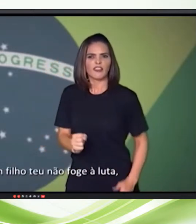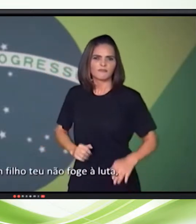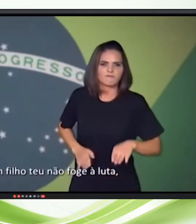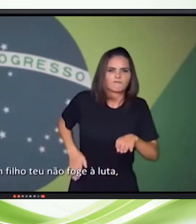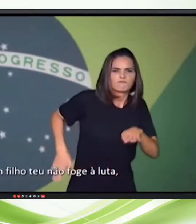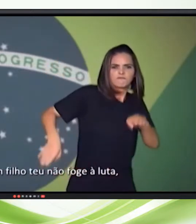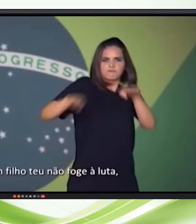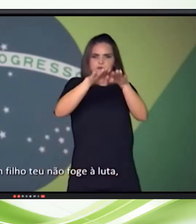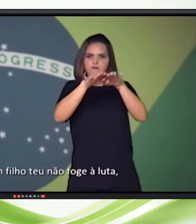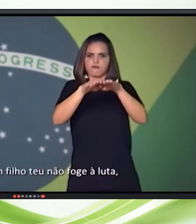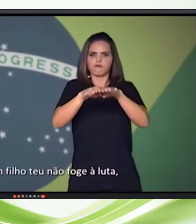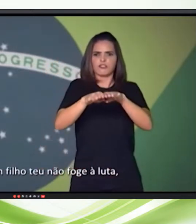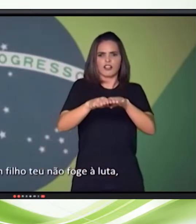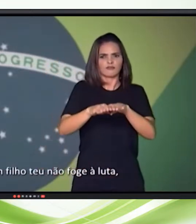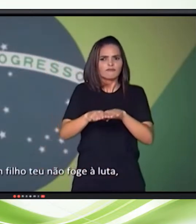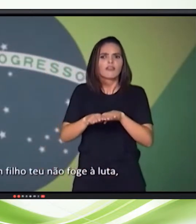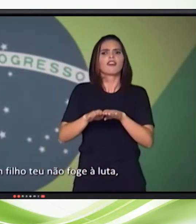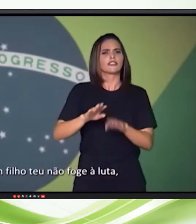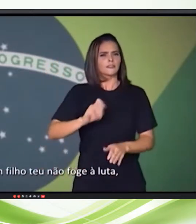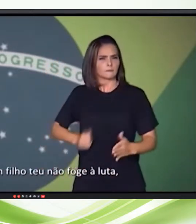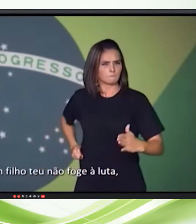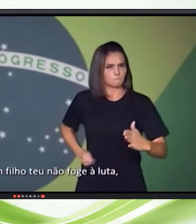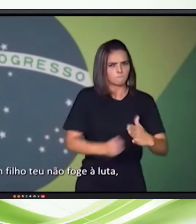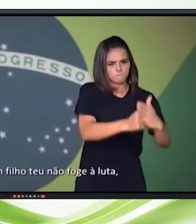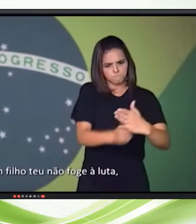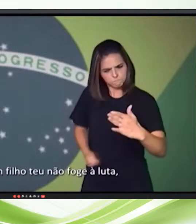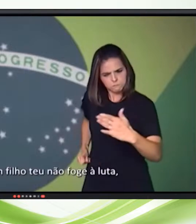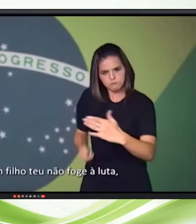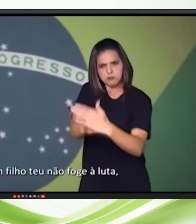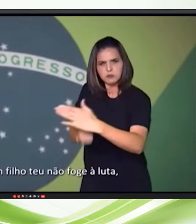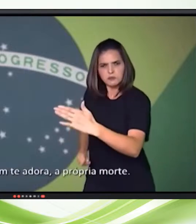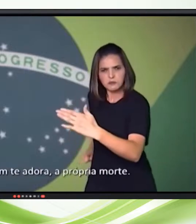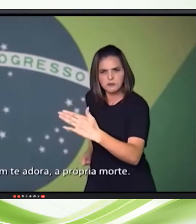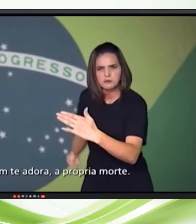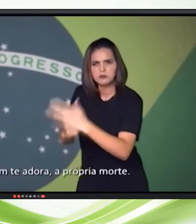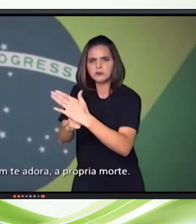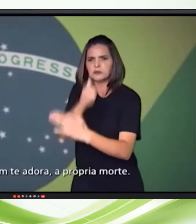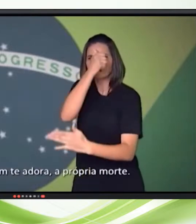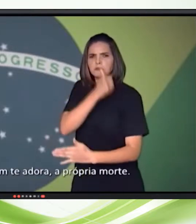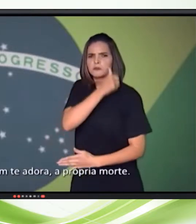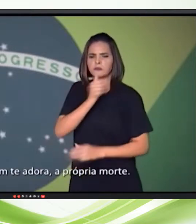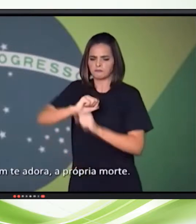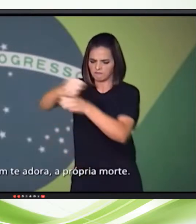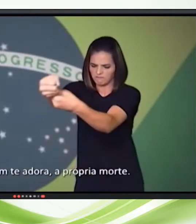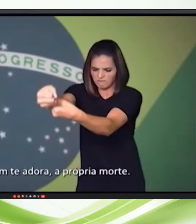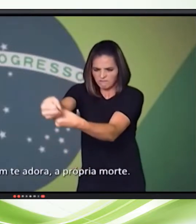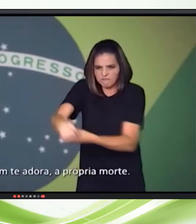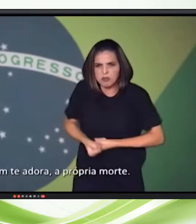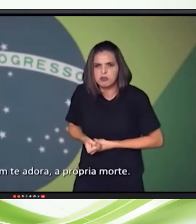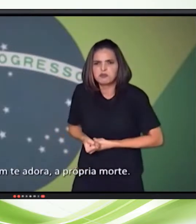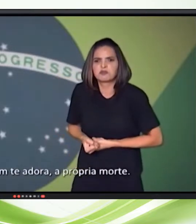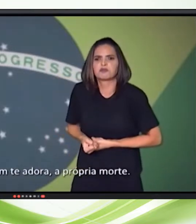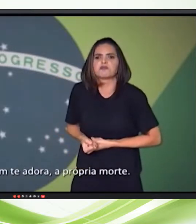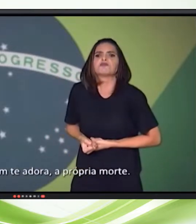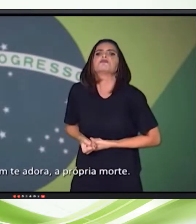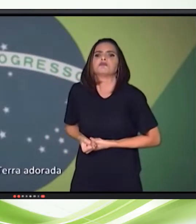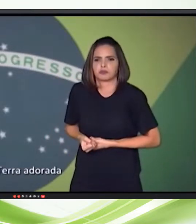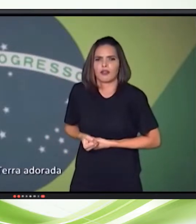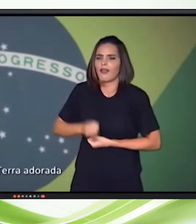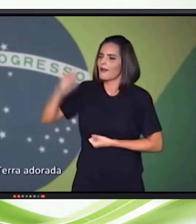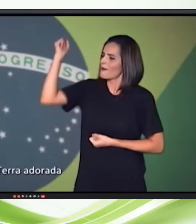Terá que o rito mesmo volta ao mundo O lugar que ele pinge a dor da própria morte